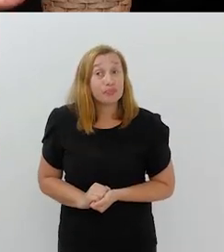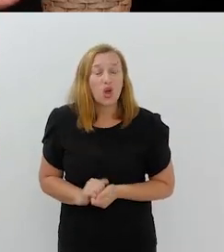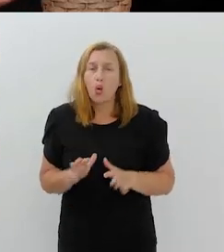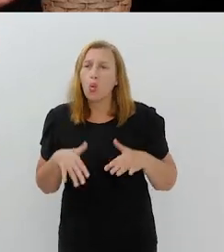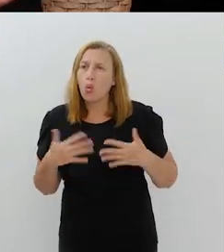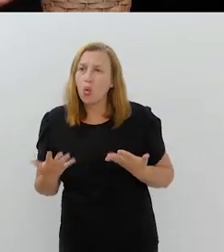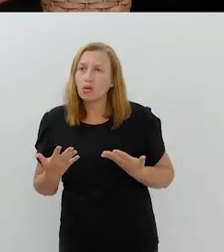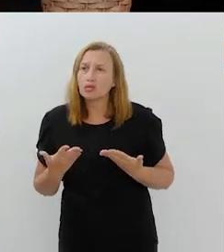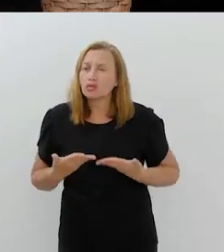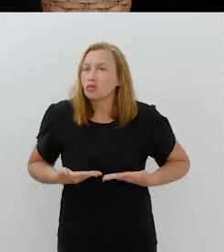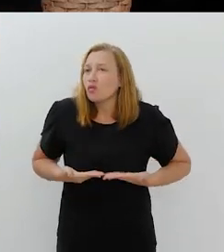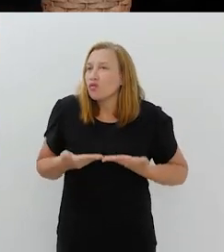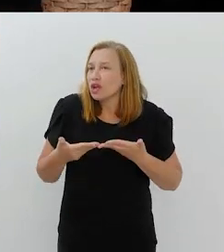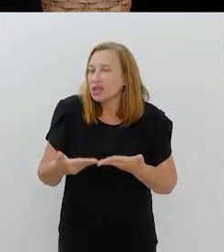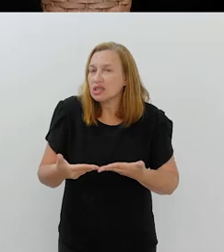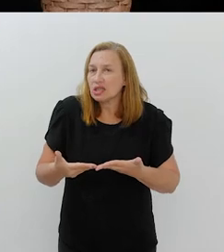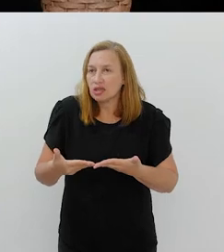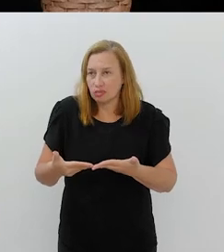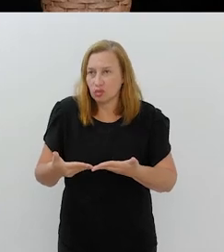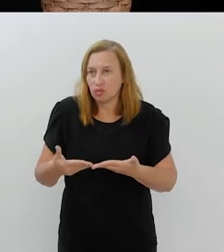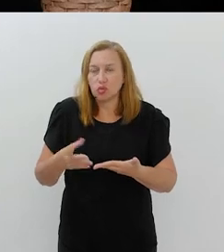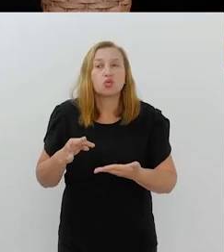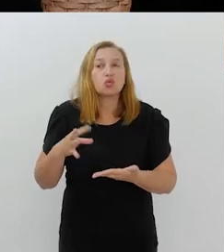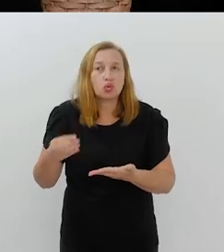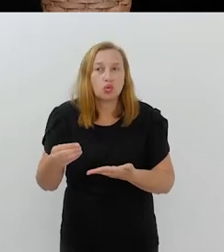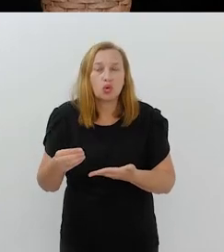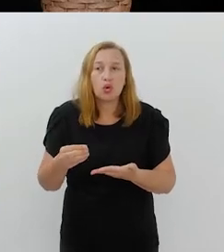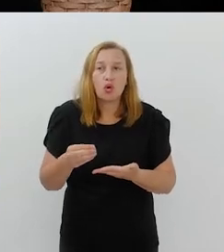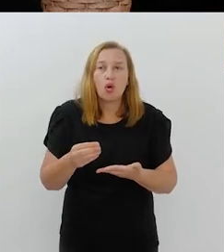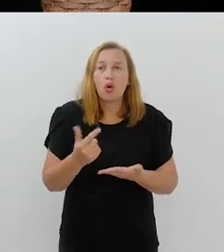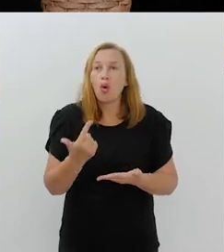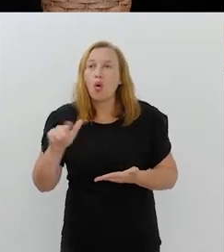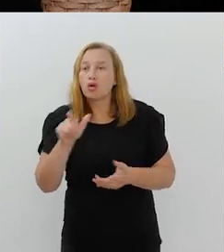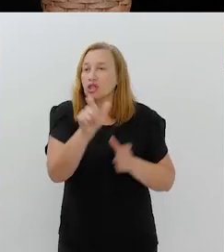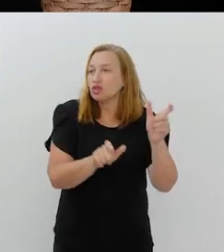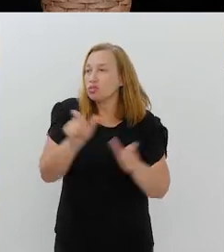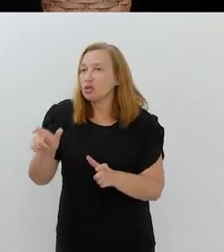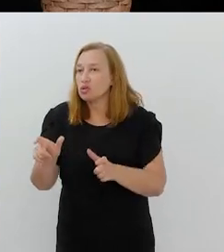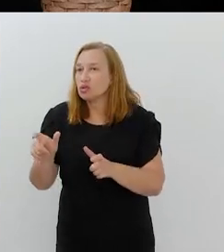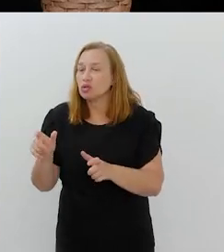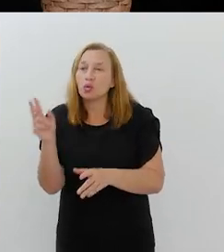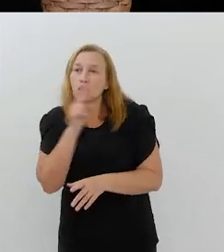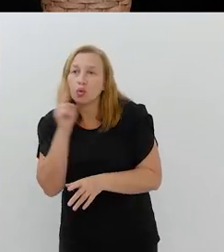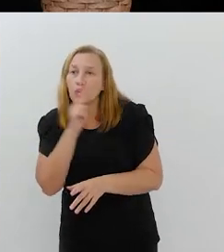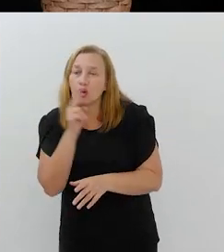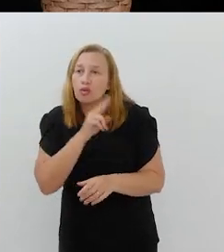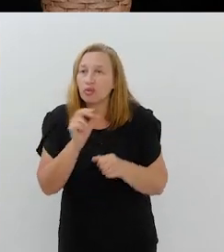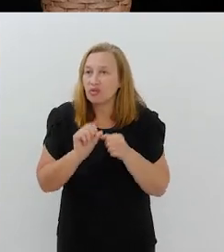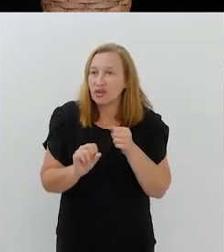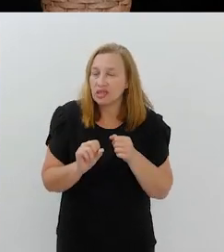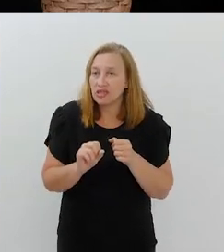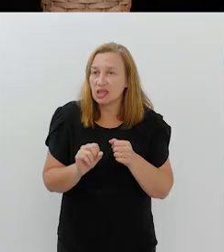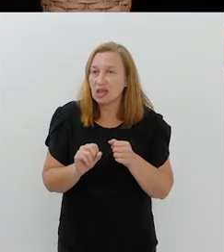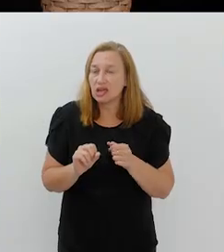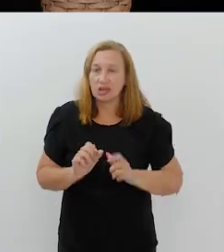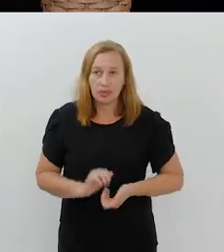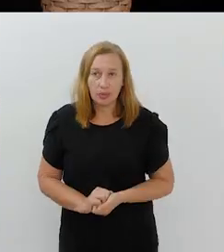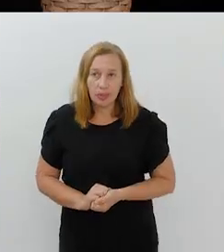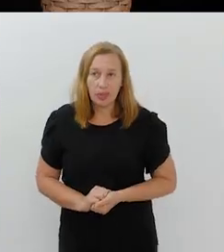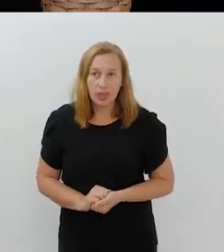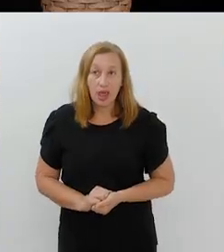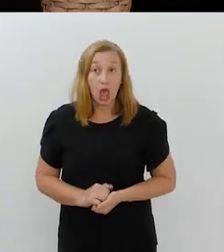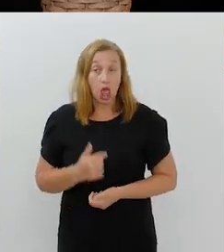enfrentámos. Quando nós oferecemos isso, outras pessoas correram na frente para fazer.